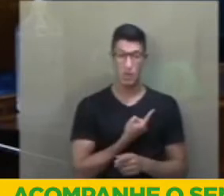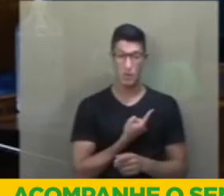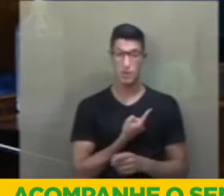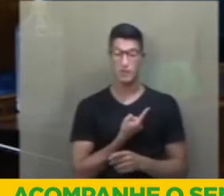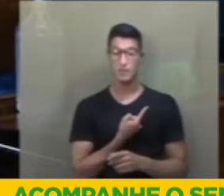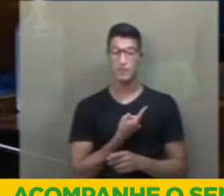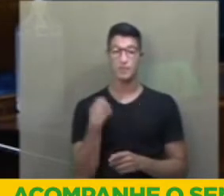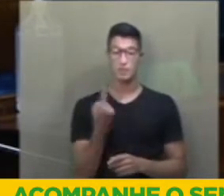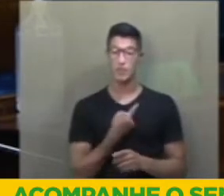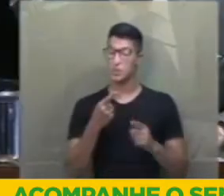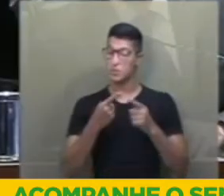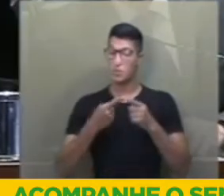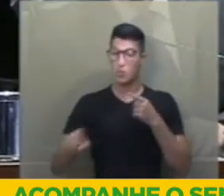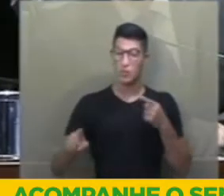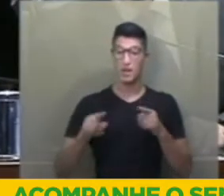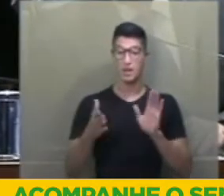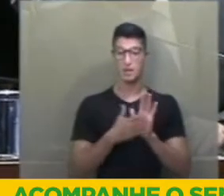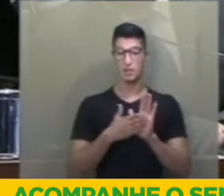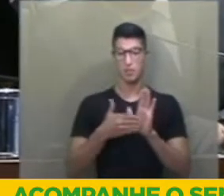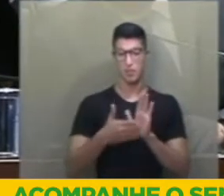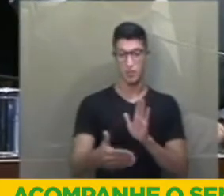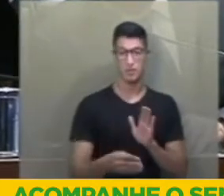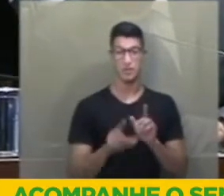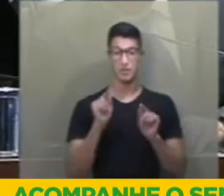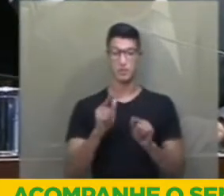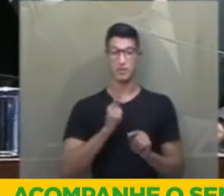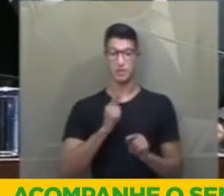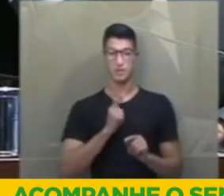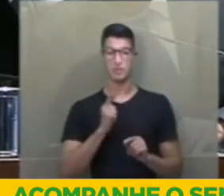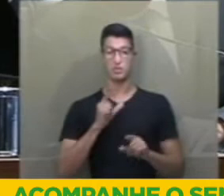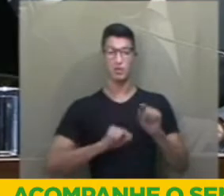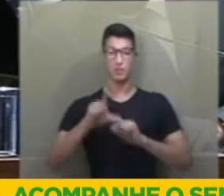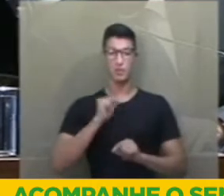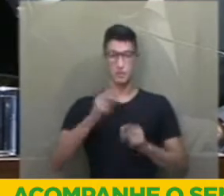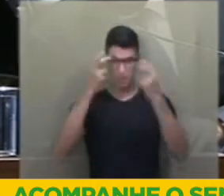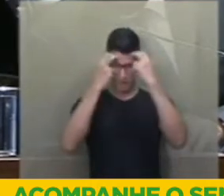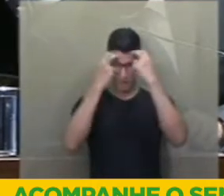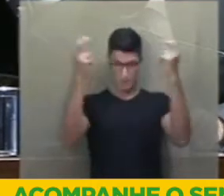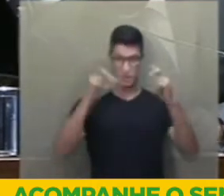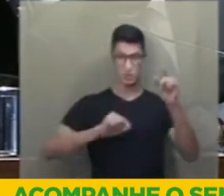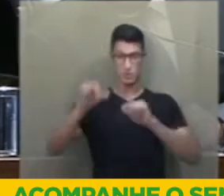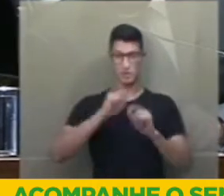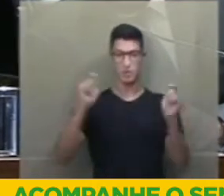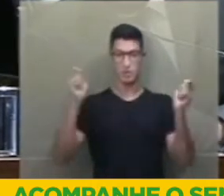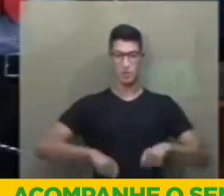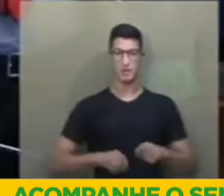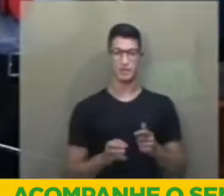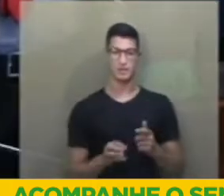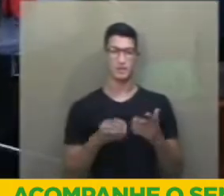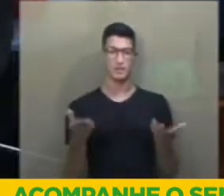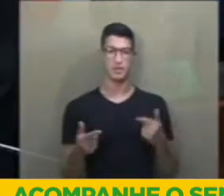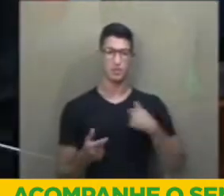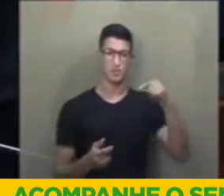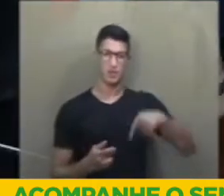fomos contrários a essa proposta, porque tínhamos uma alternativa inteligente, uma alternativa competente. Então,